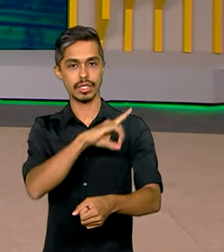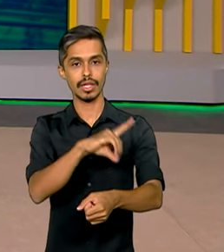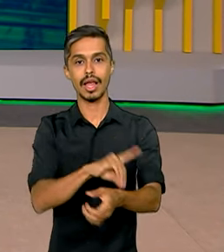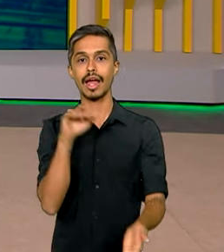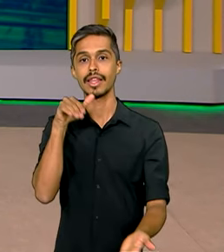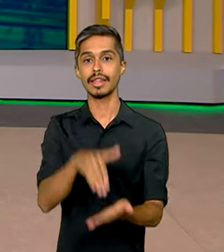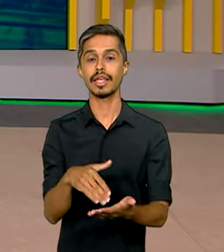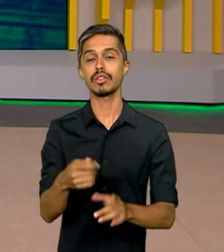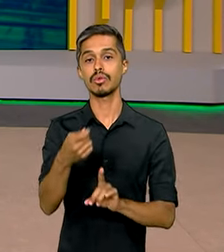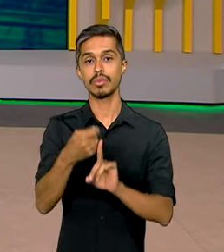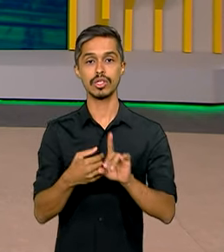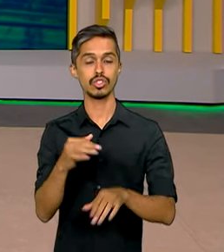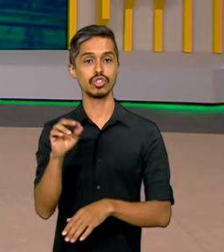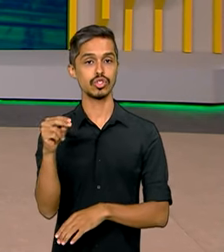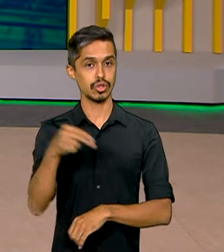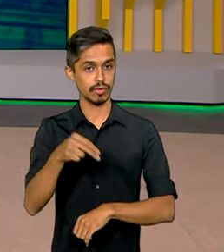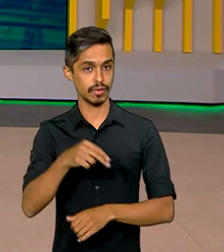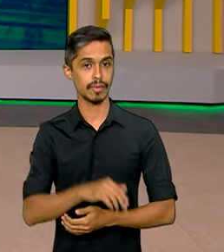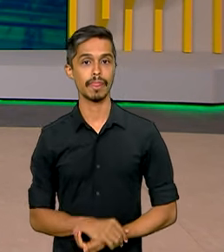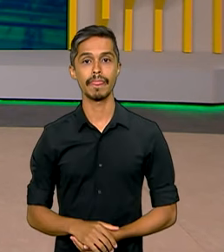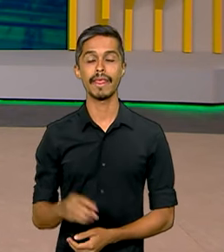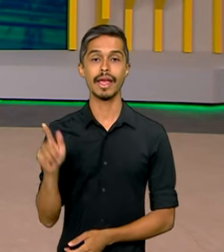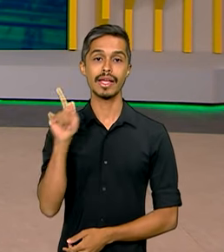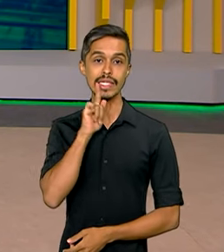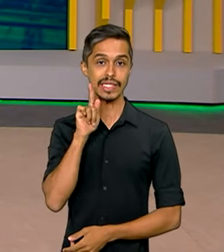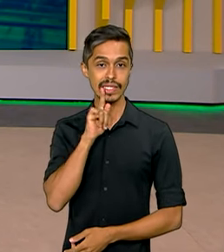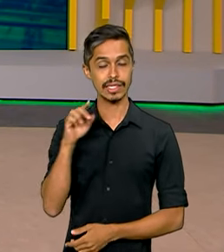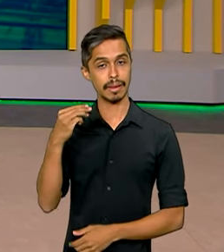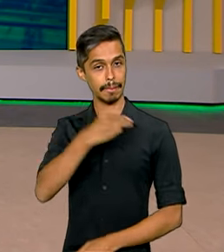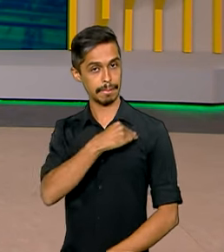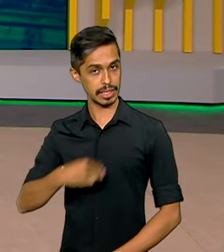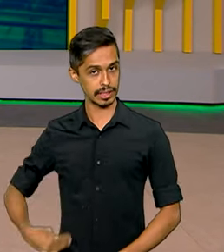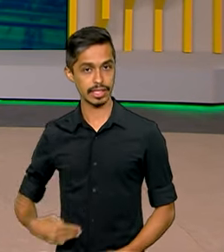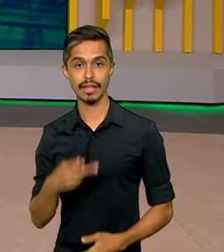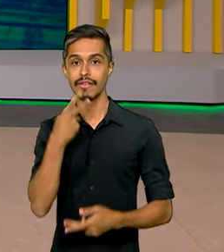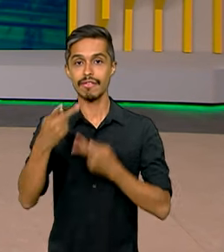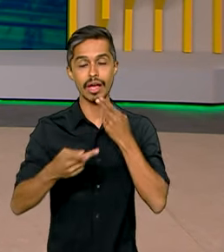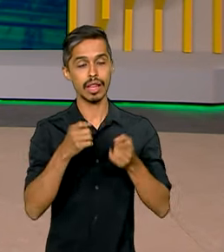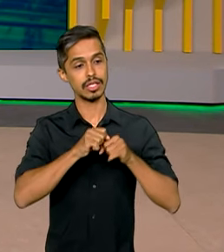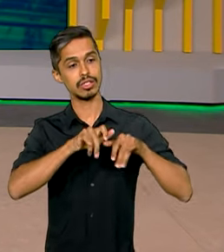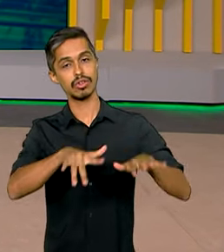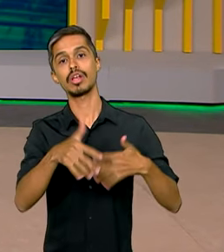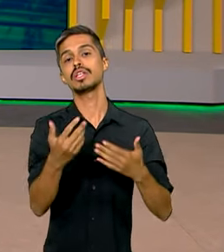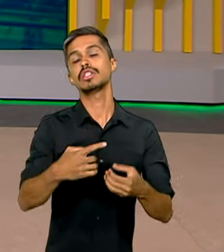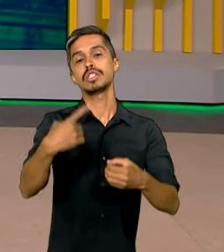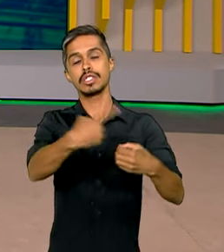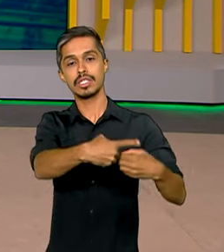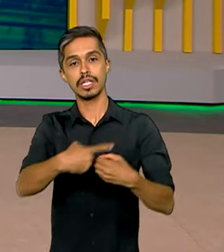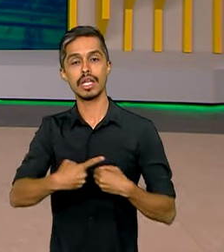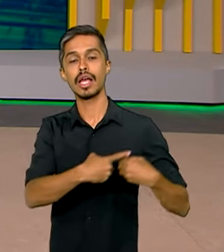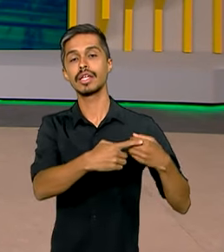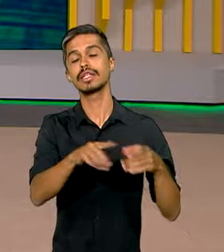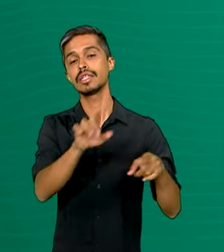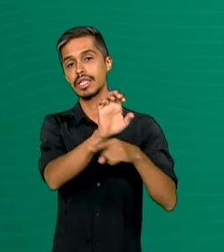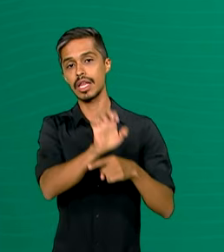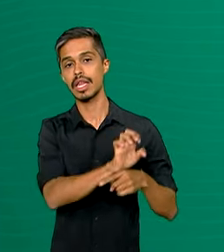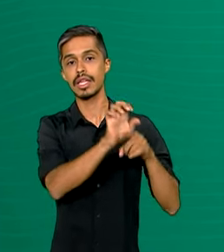novembro. A ministra da Saúde, Nízia Trindade, falou da distribuição para estados e distrito federal. Vamos ver.